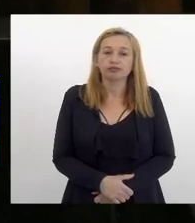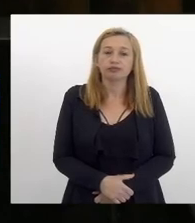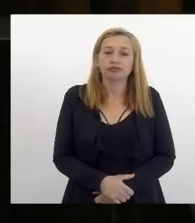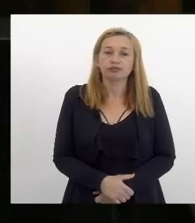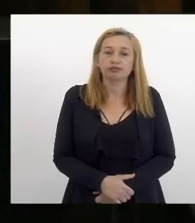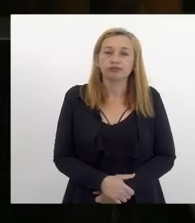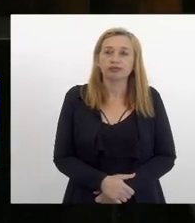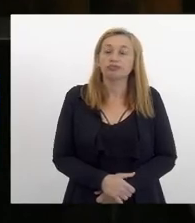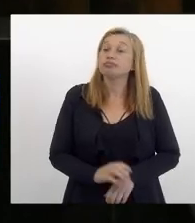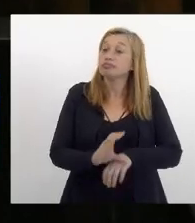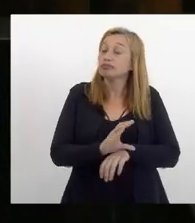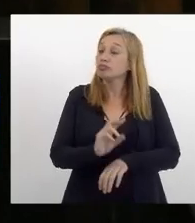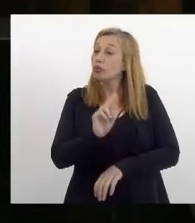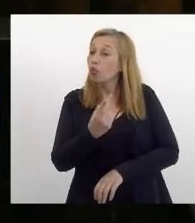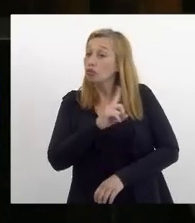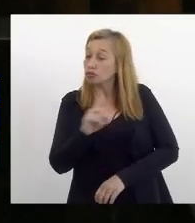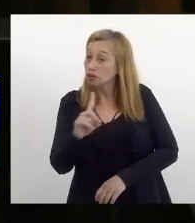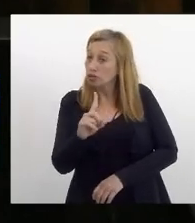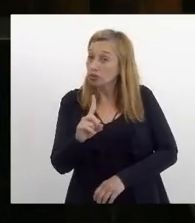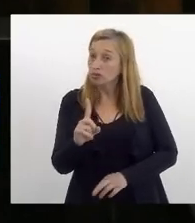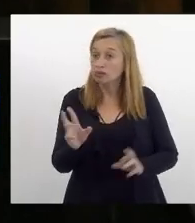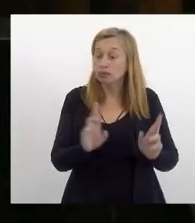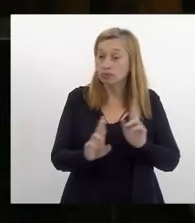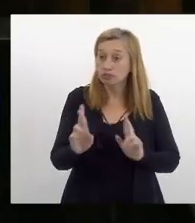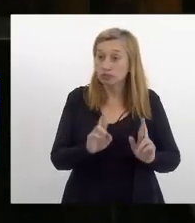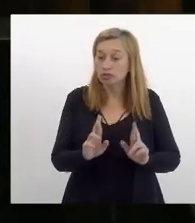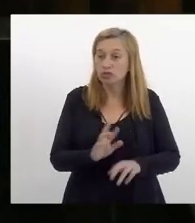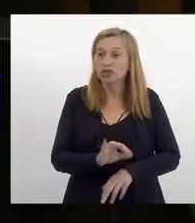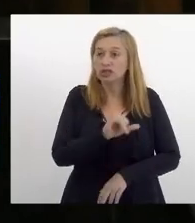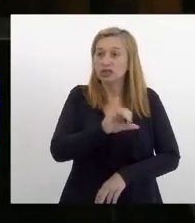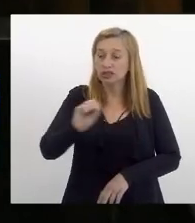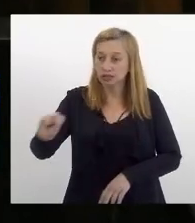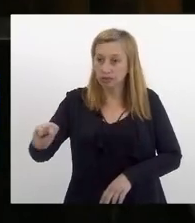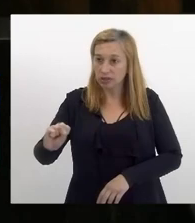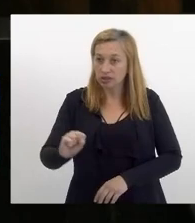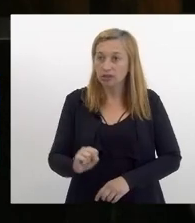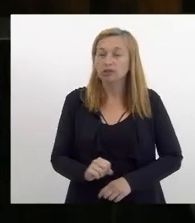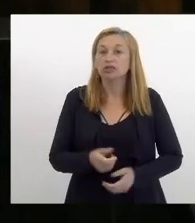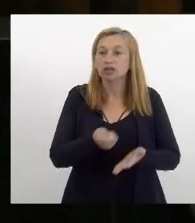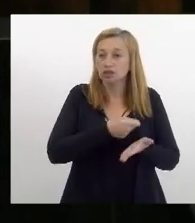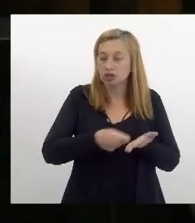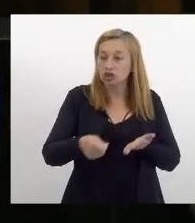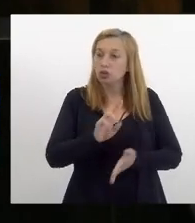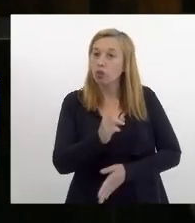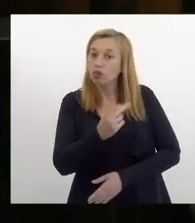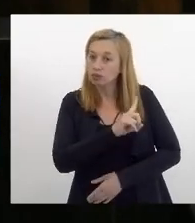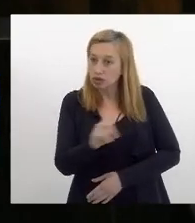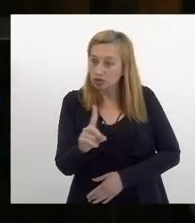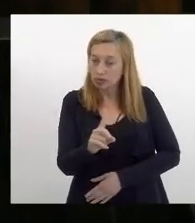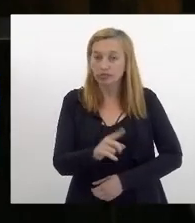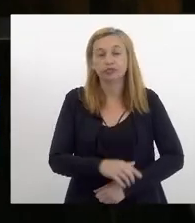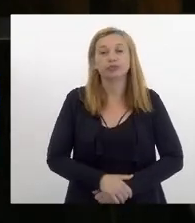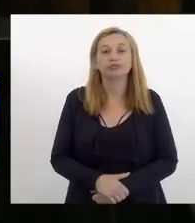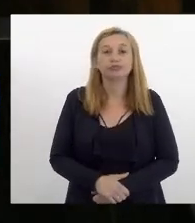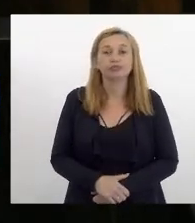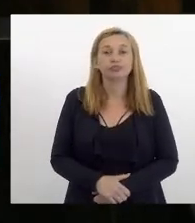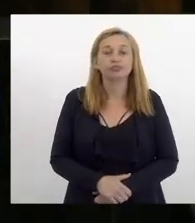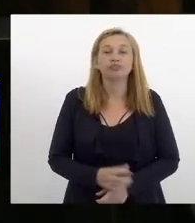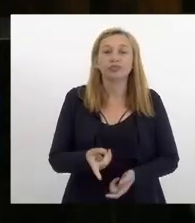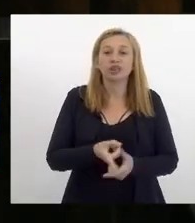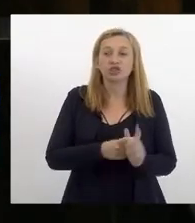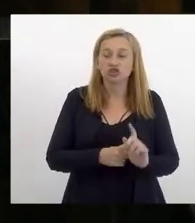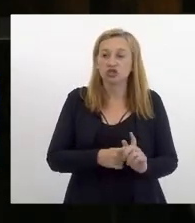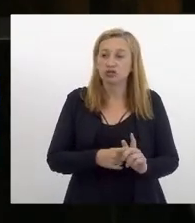constituídos ou não relativos ao ICMS inscritos ou não em dívida